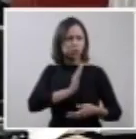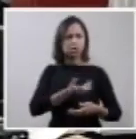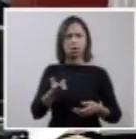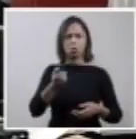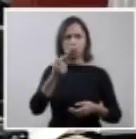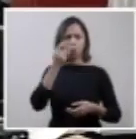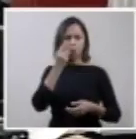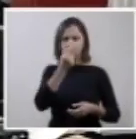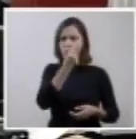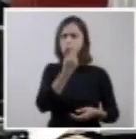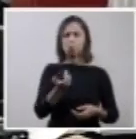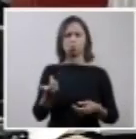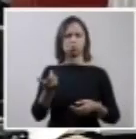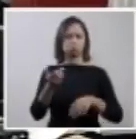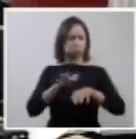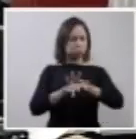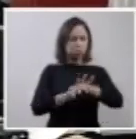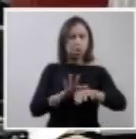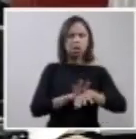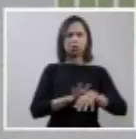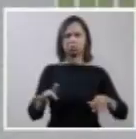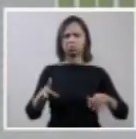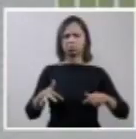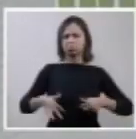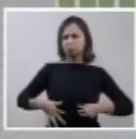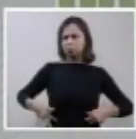anencefalo para uma outra criança.